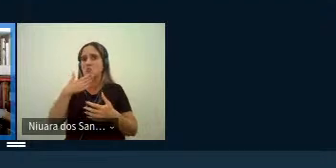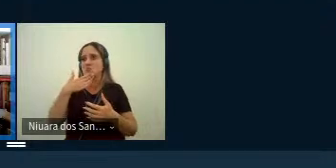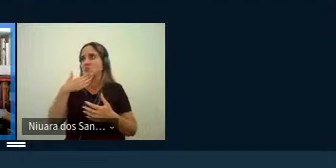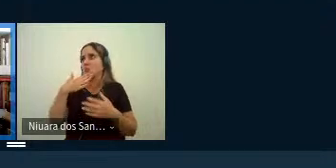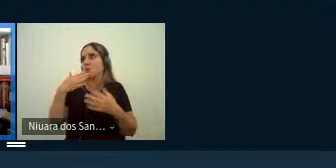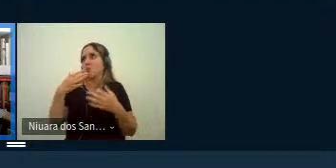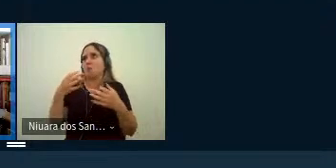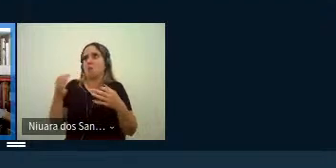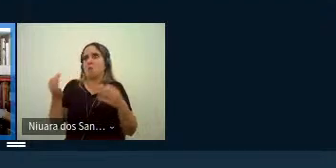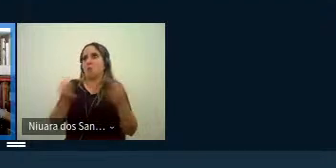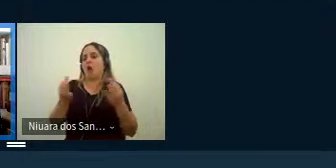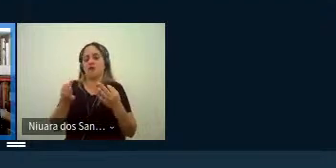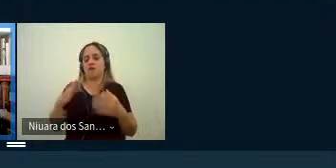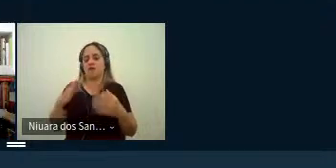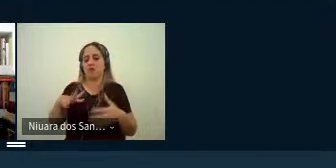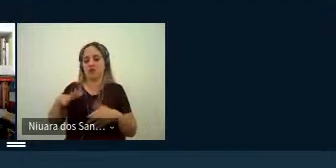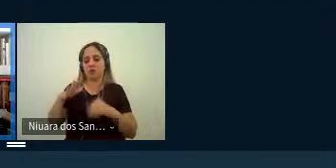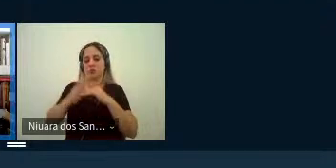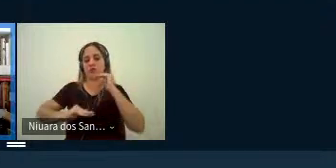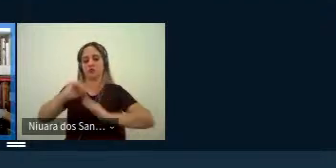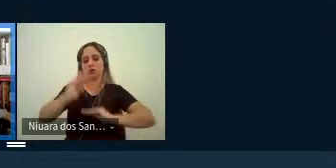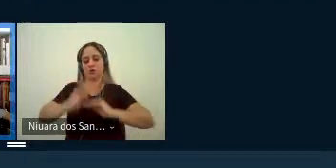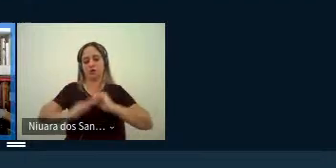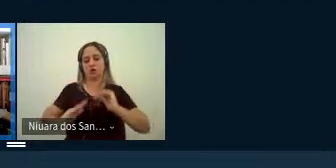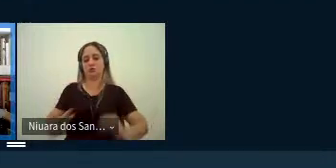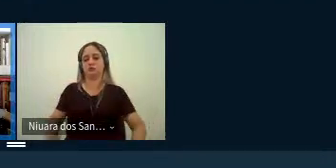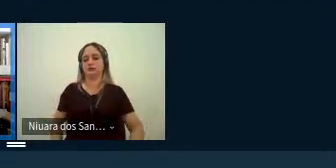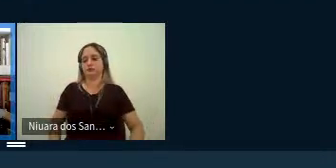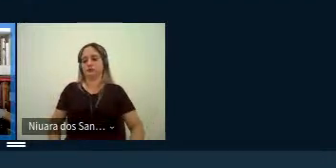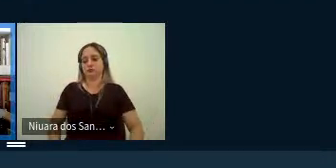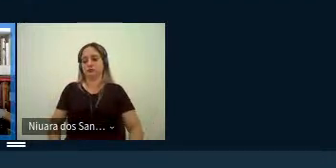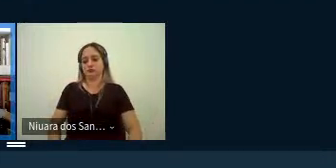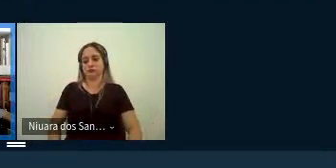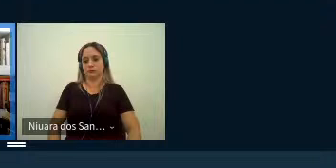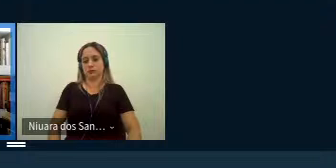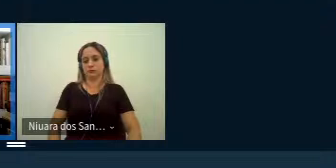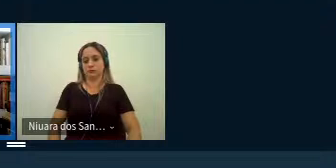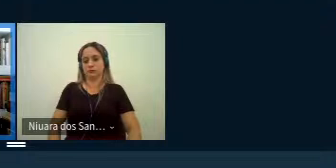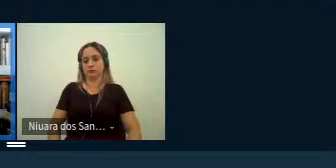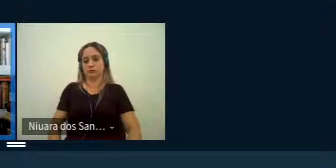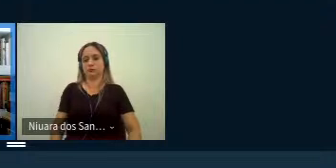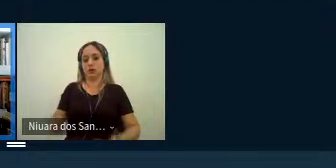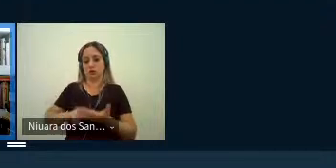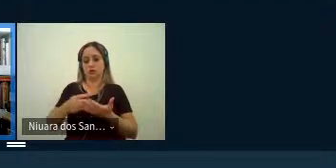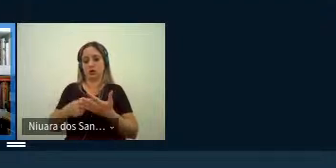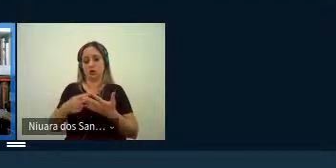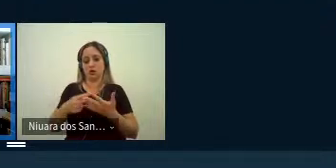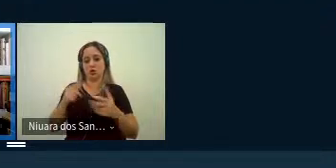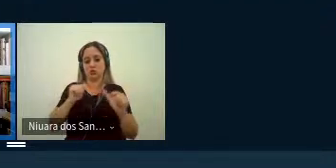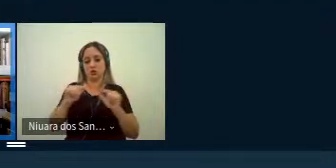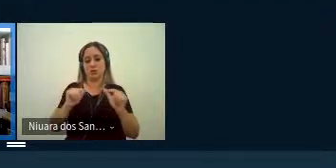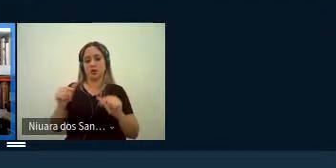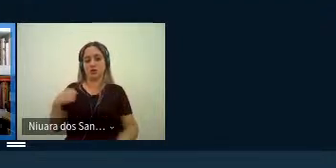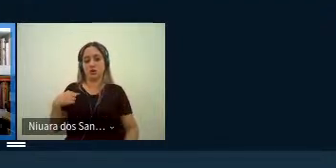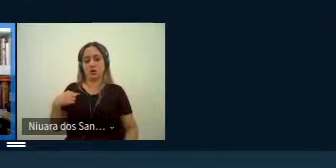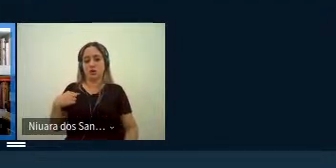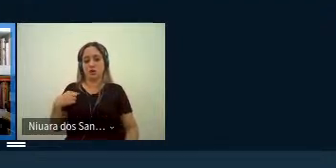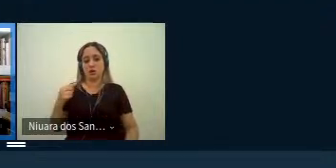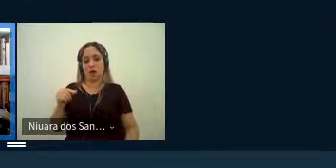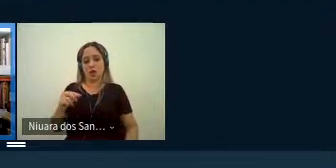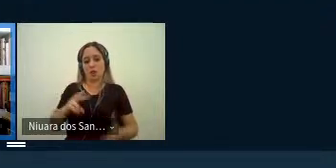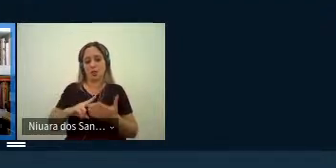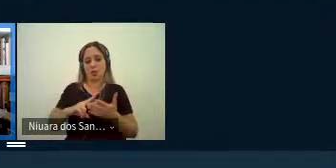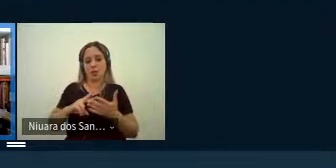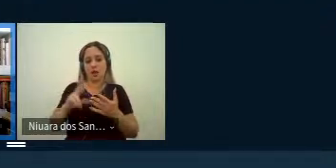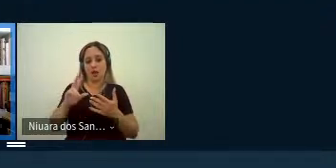e então a tradução é uma tarefa né essa discussão de que a tradução é uma tarefa